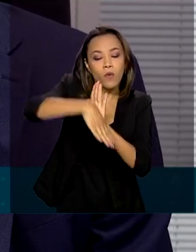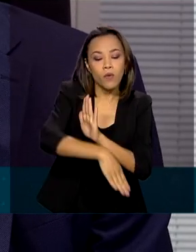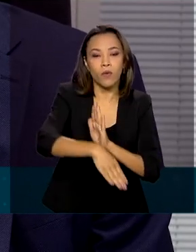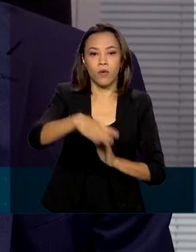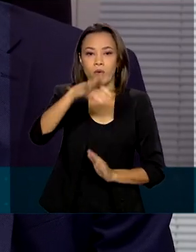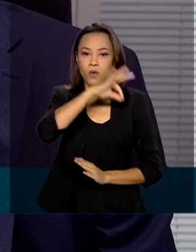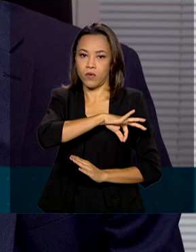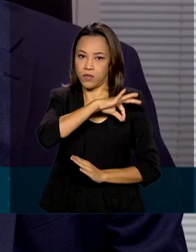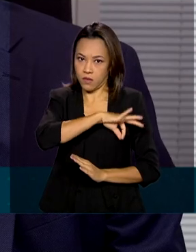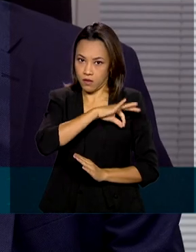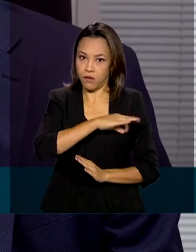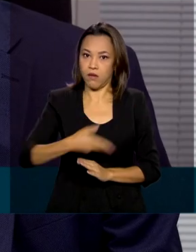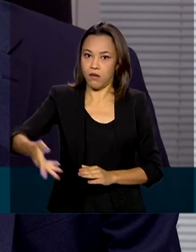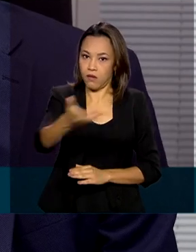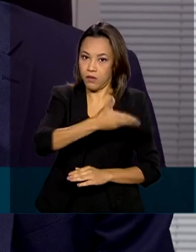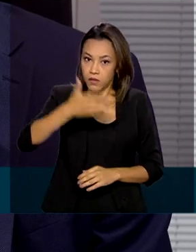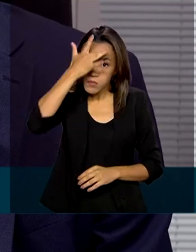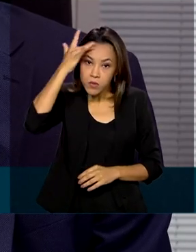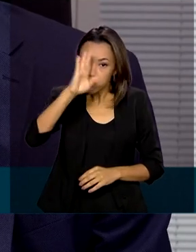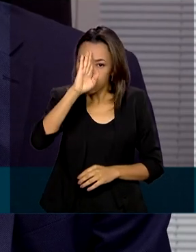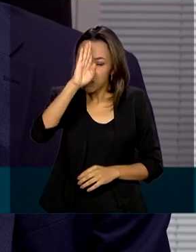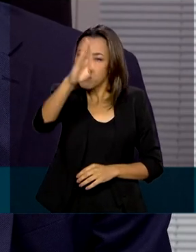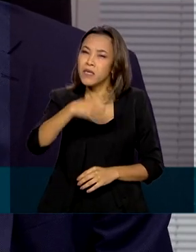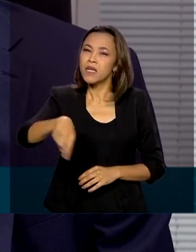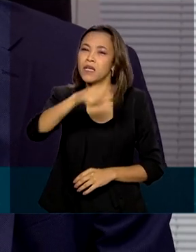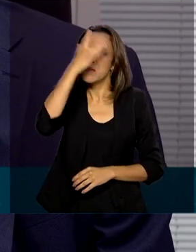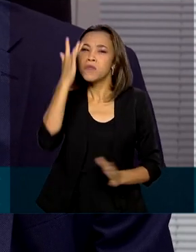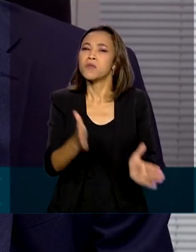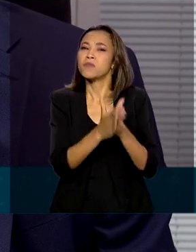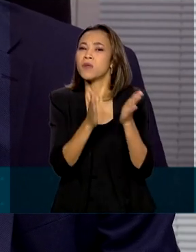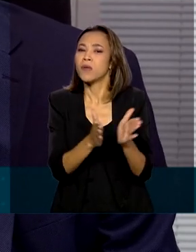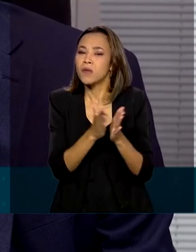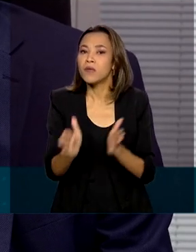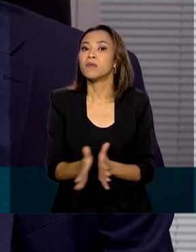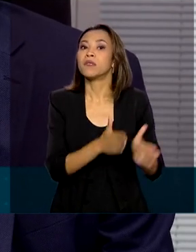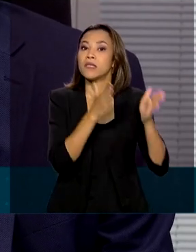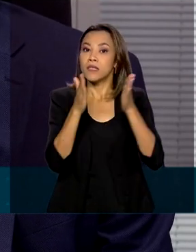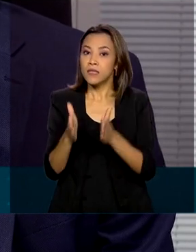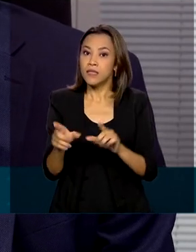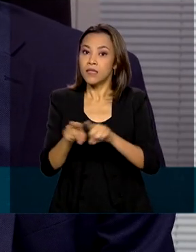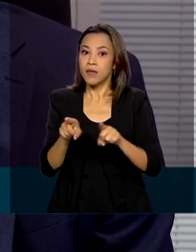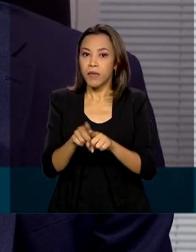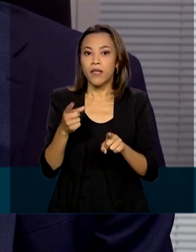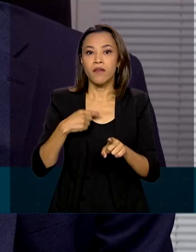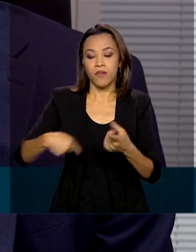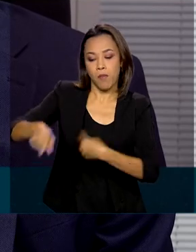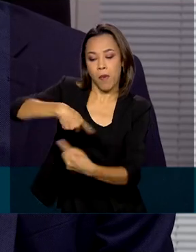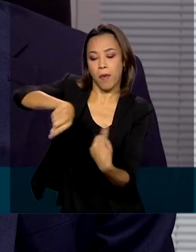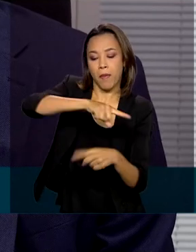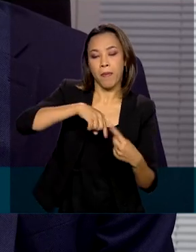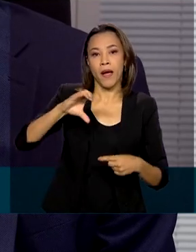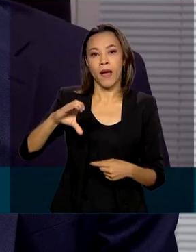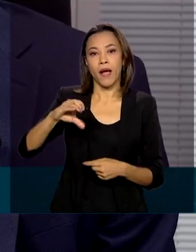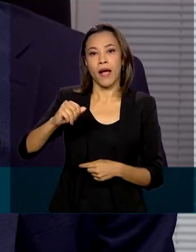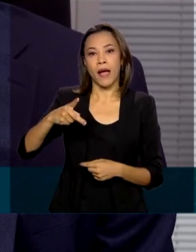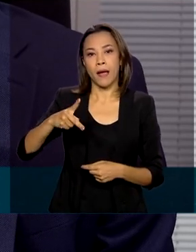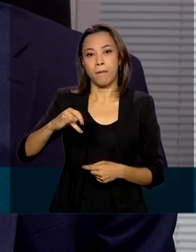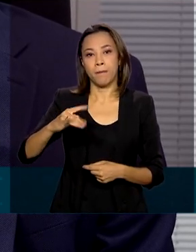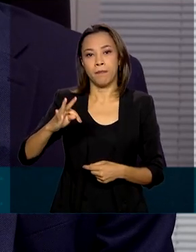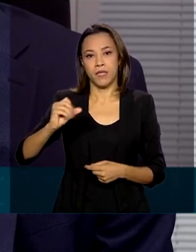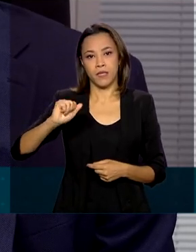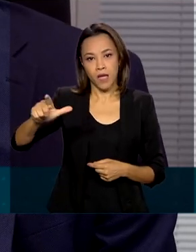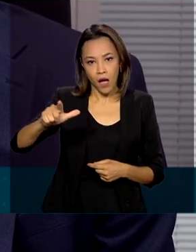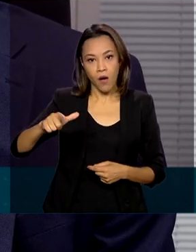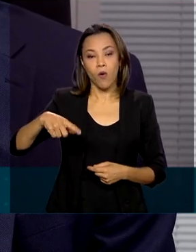da população, principalmente daquela população mais vulnerável, e se possibilitou o capital de giro para as empresas continuarem